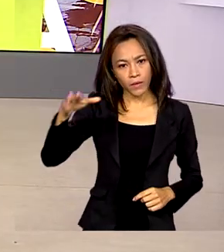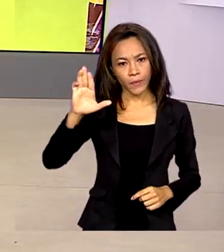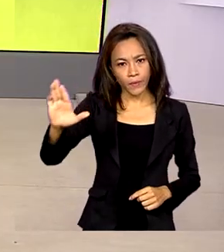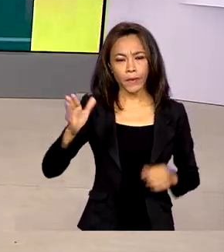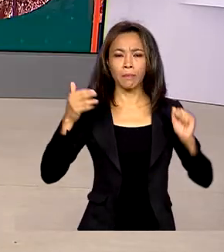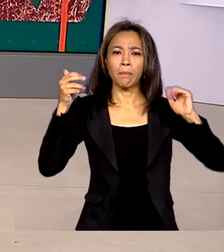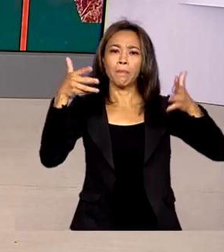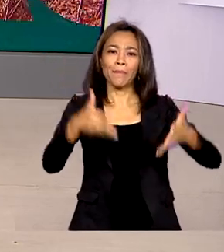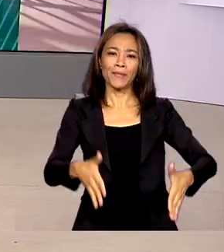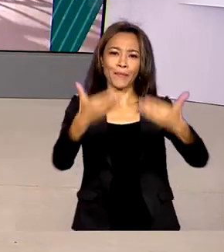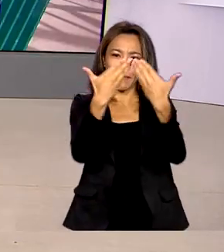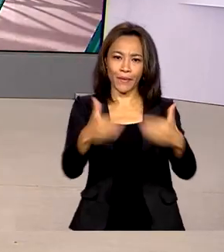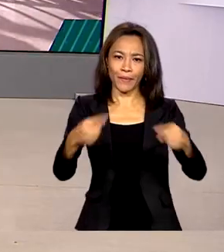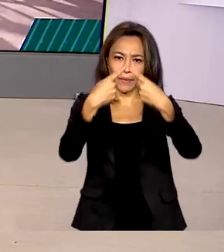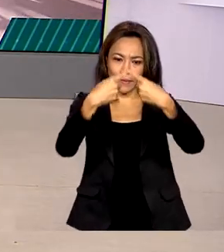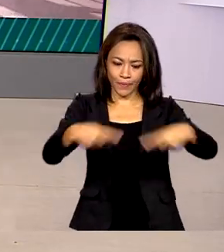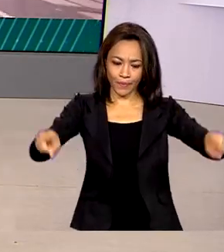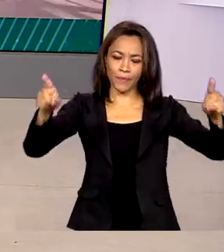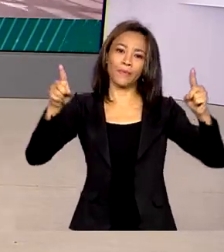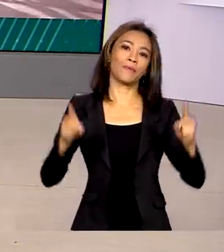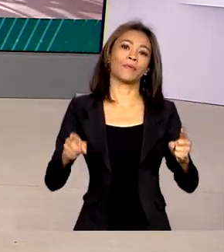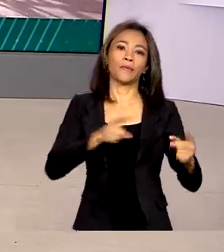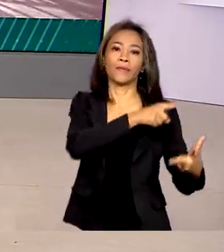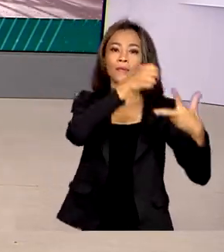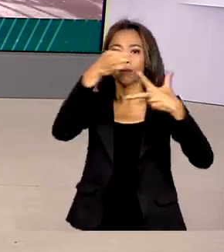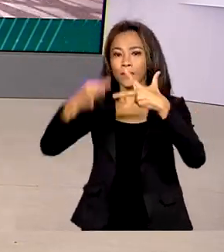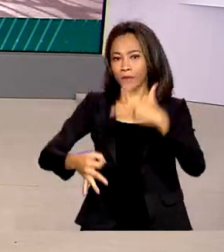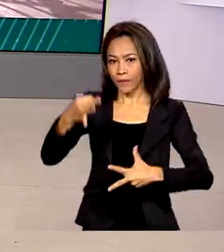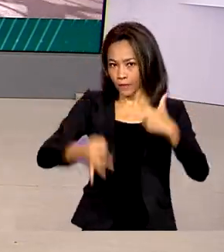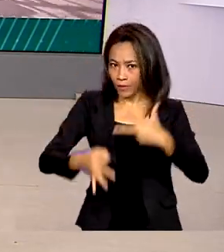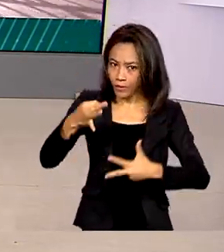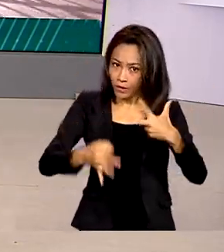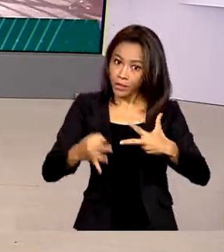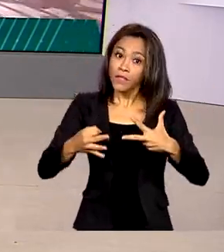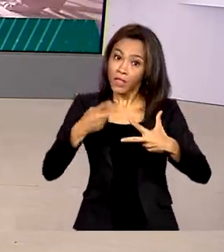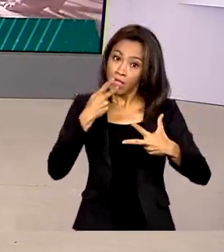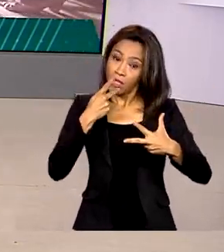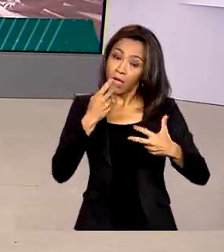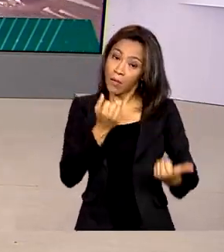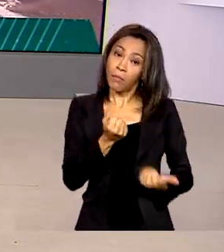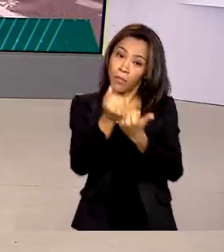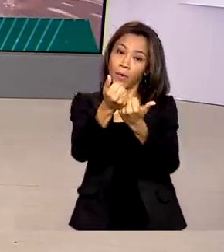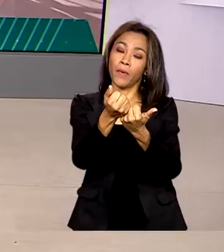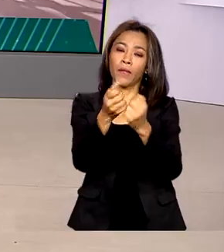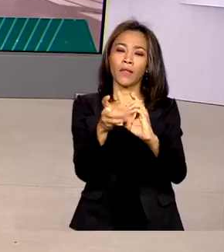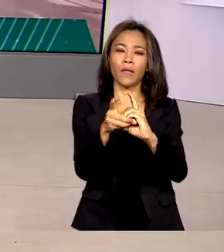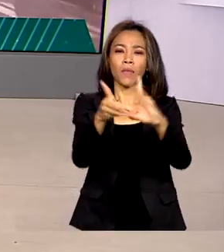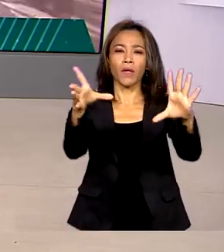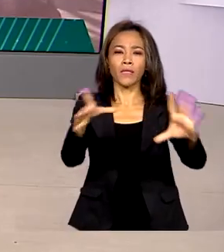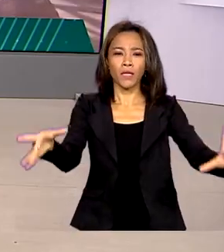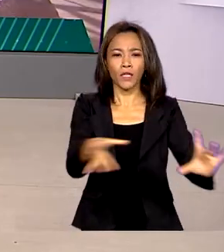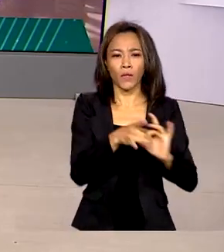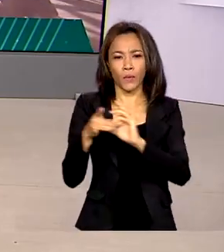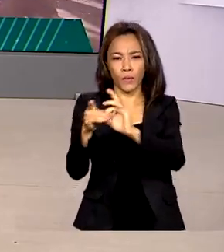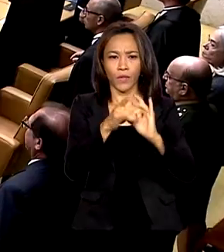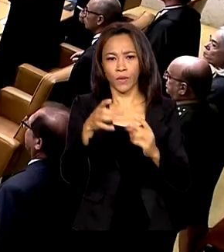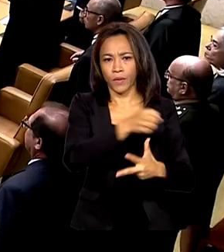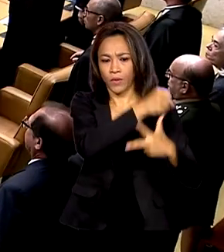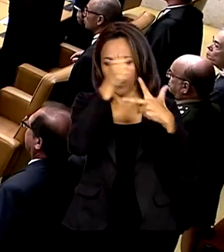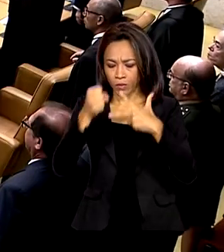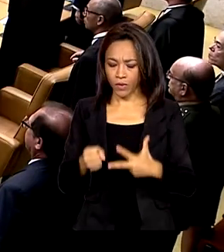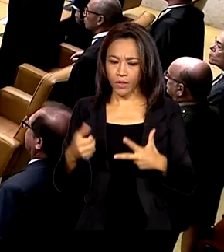abertura do ano judiciário no STF e reforçou a defesa da democracia e a união entre os poderes.